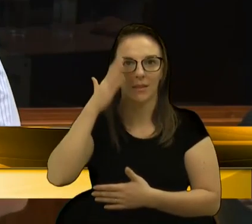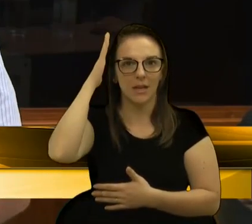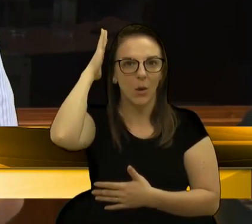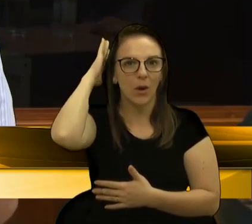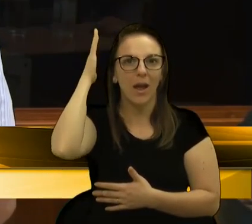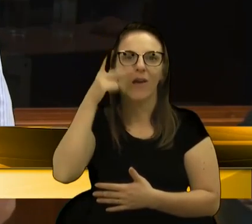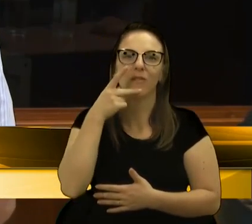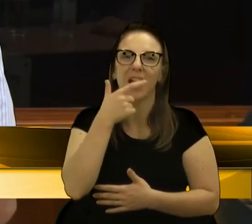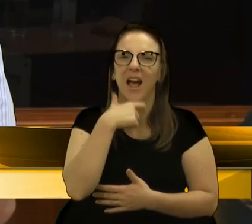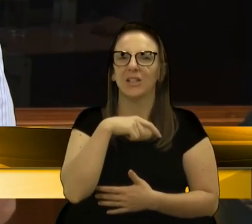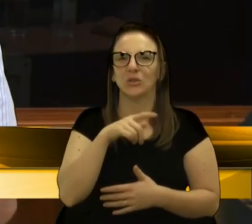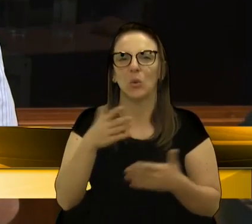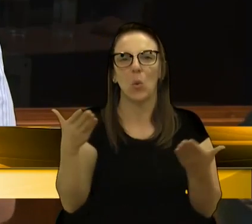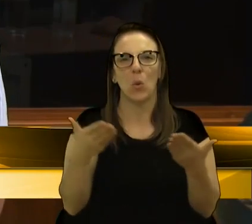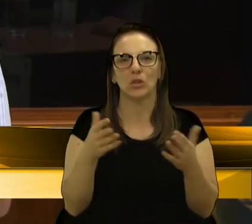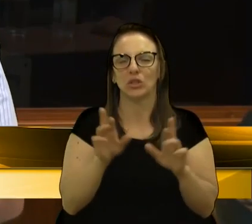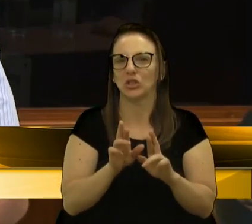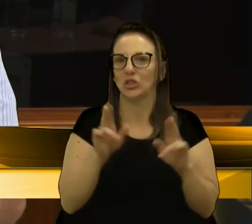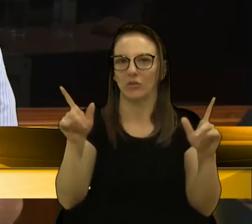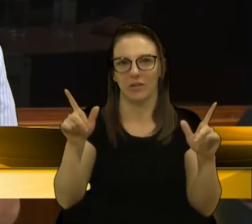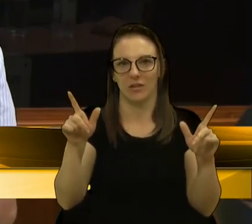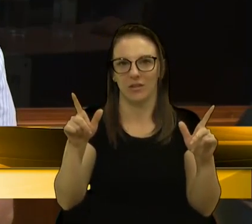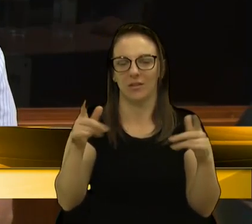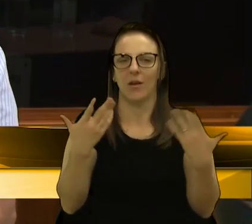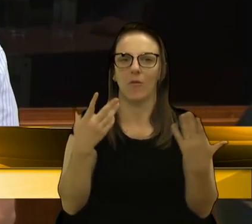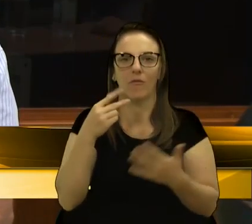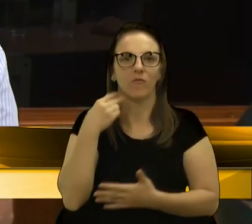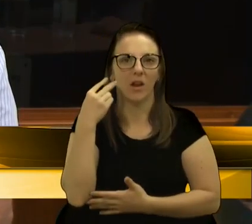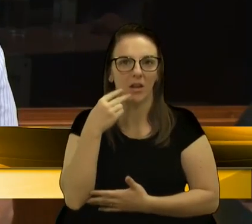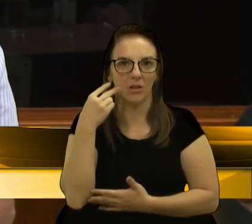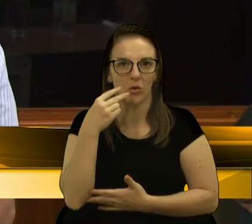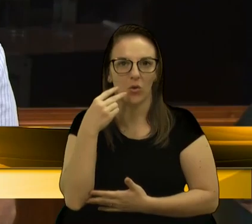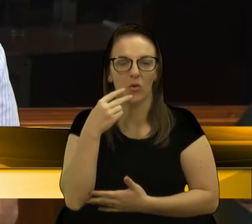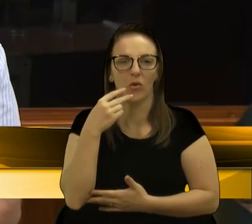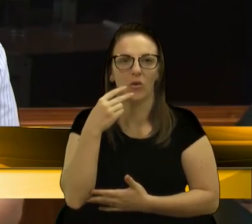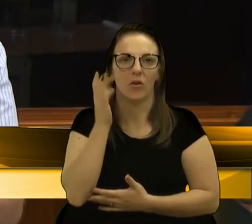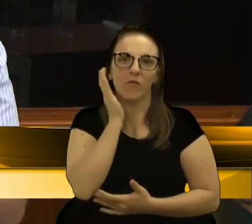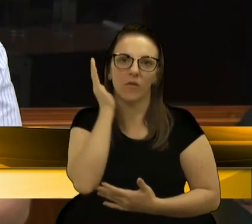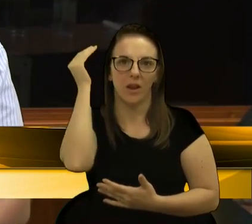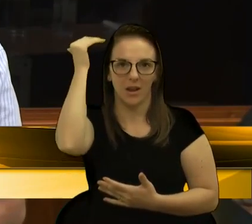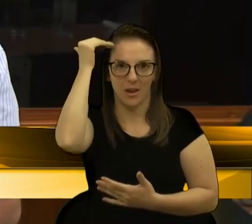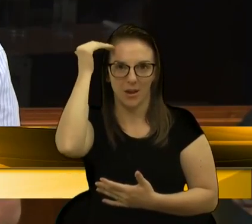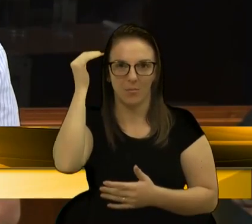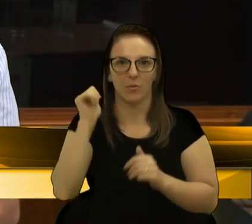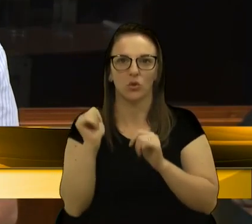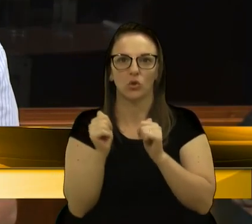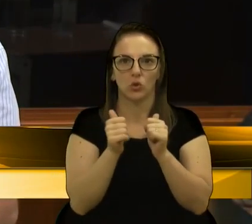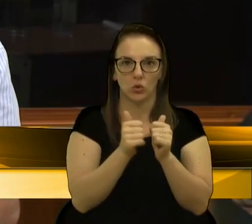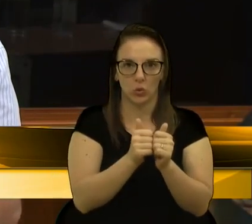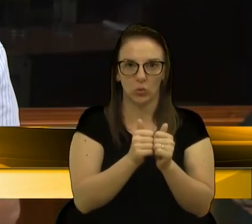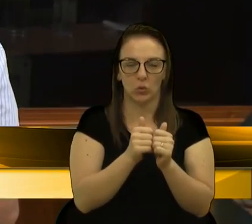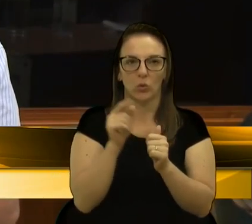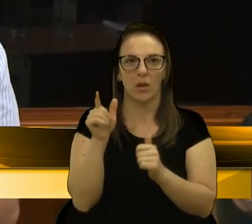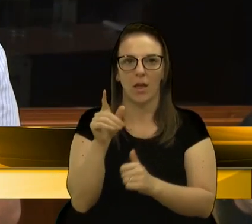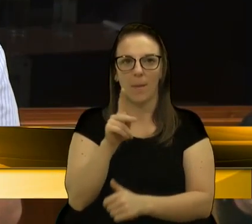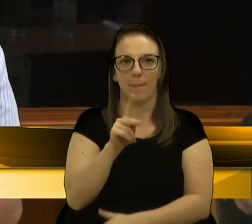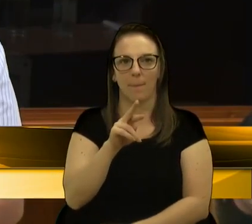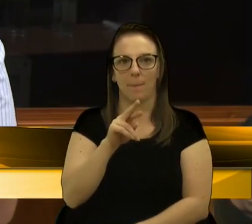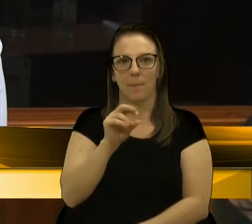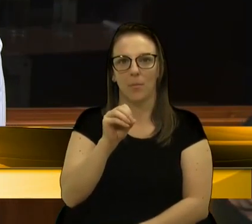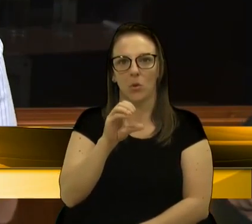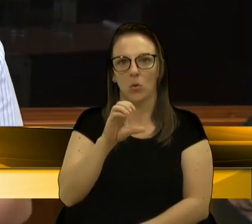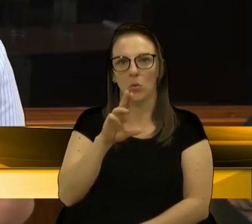Maesa seria outra Maesa. O vereador Felipe estivemos junto lá na, com a procuradaria do governo do Estado,